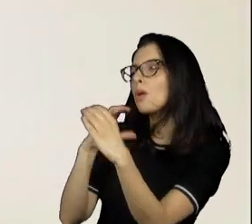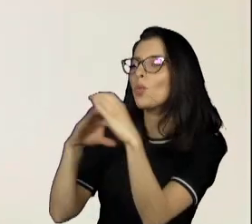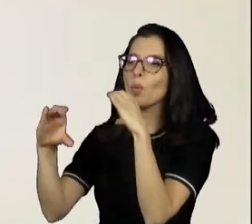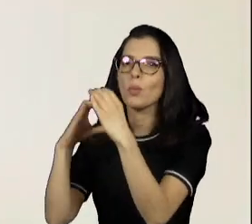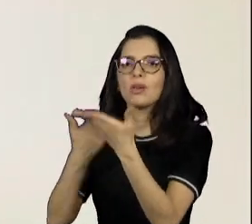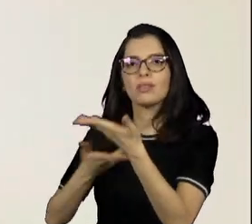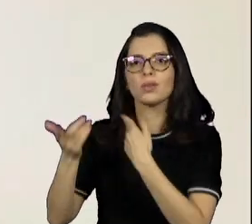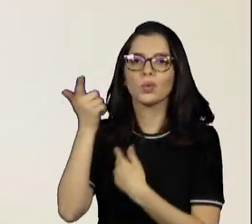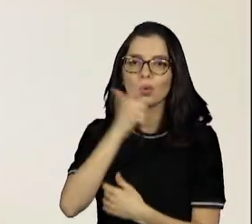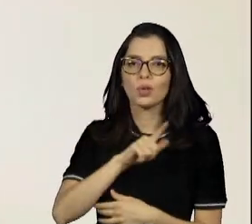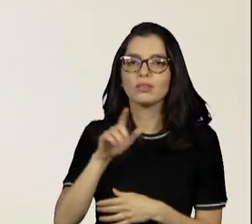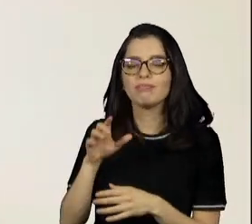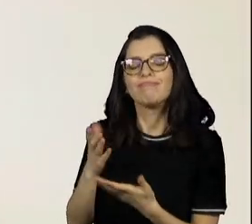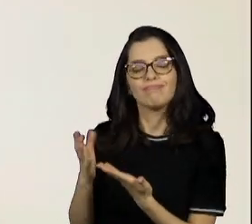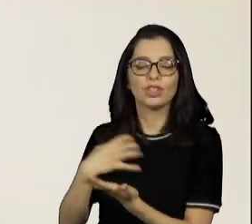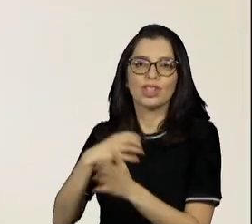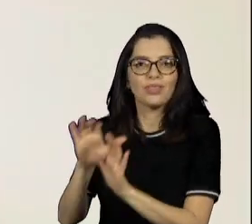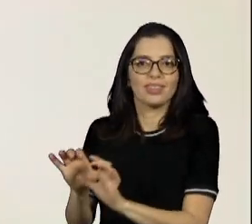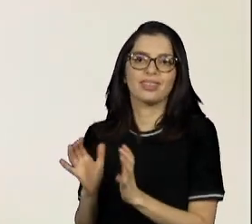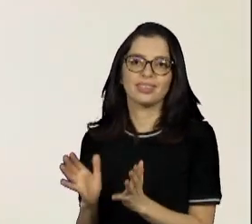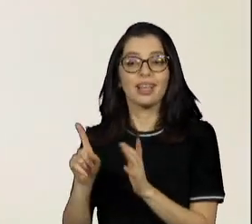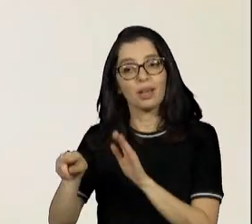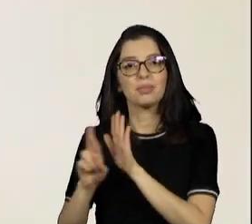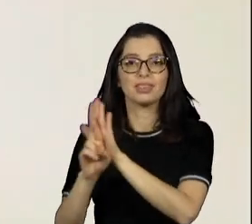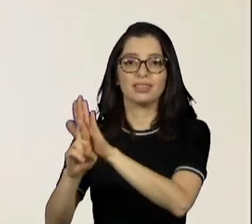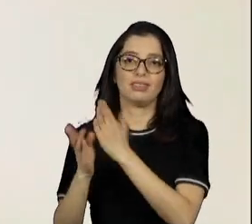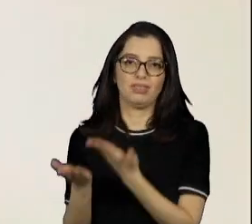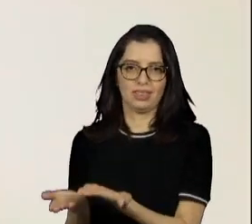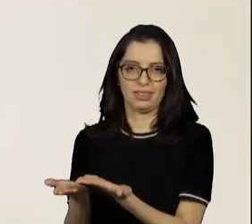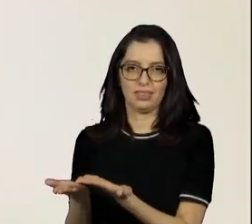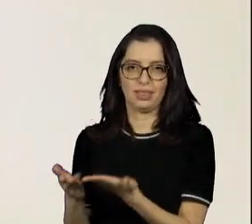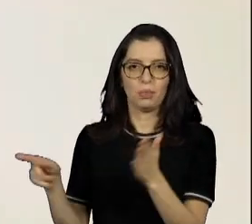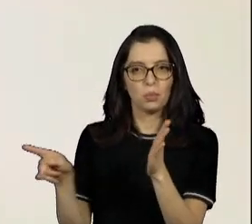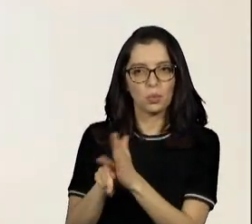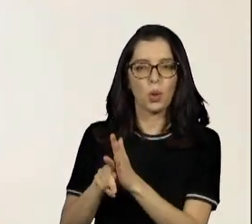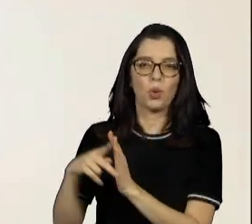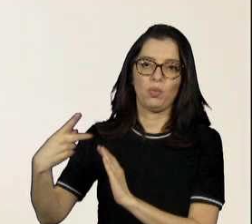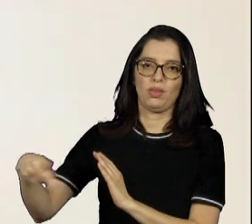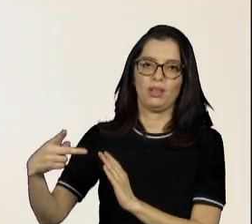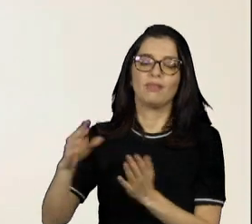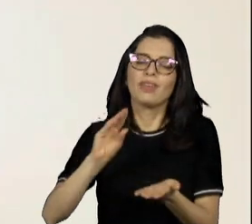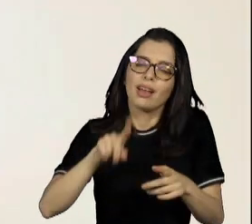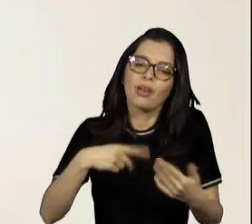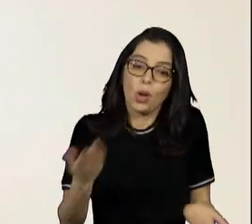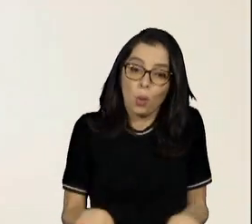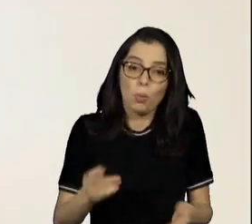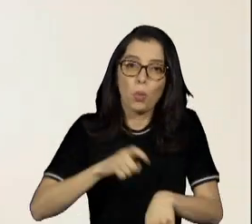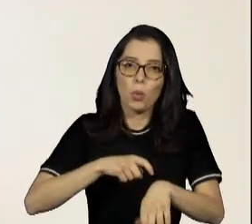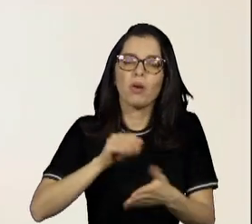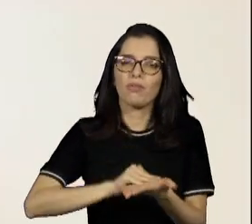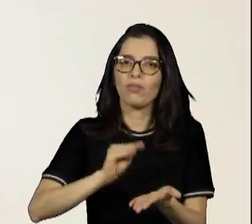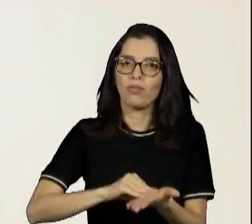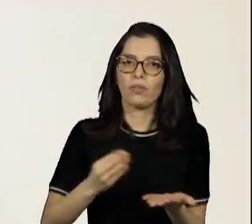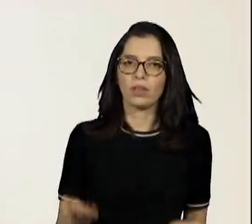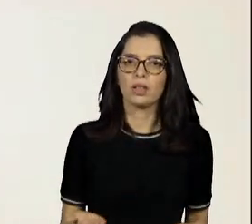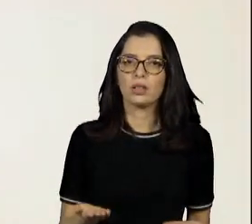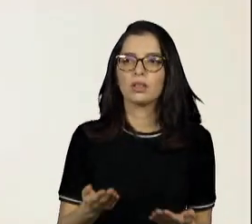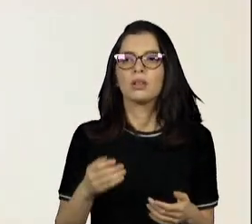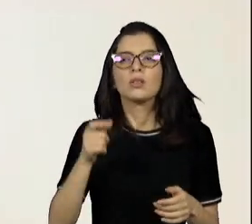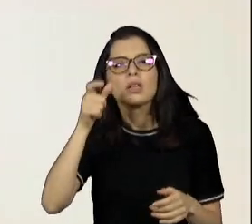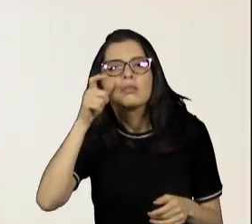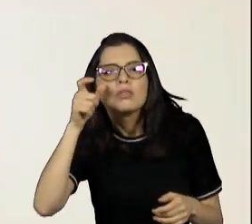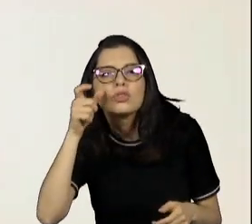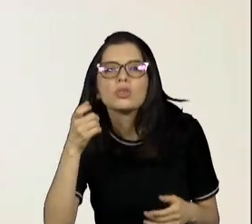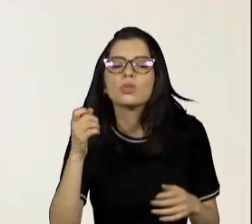falando. Então, essa representação feita por eles, para eles, eu senti falta. Esses programas, eu assisti e muito. Vila